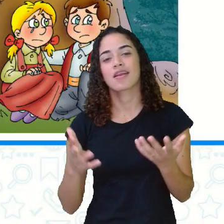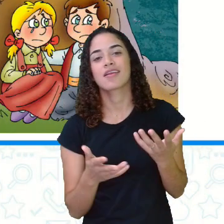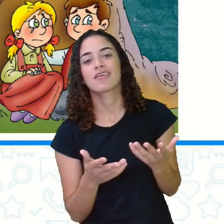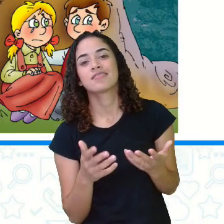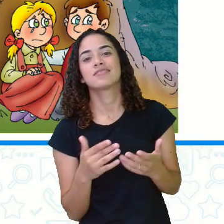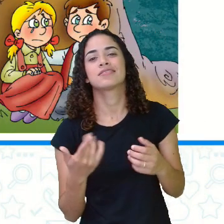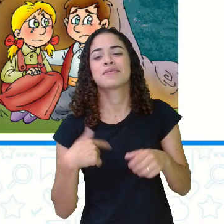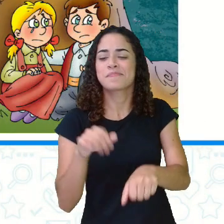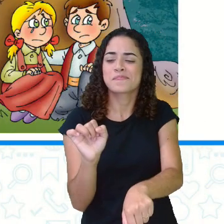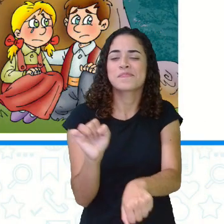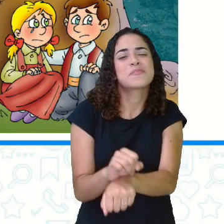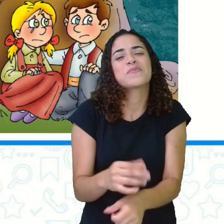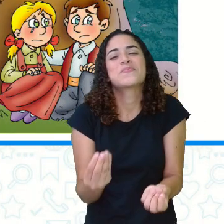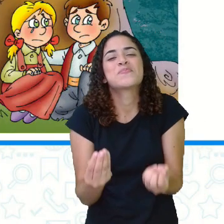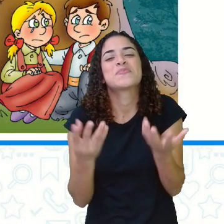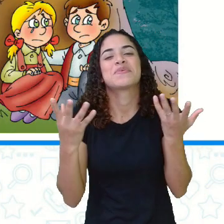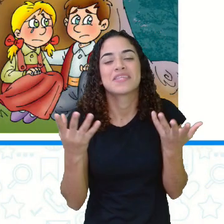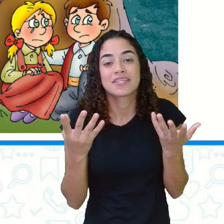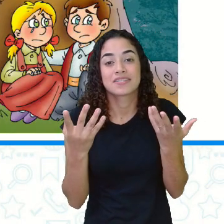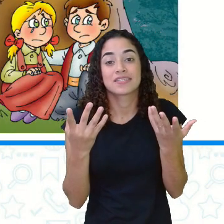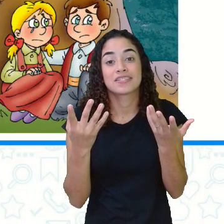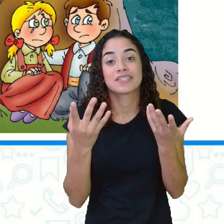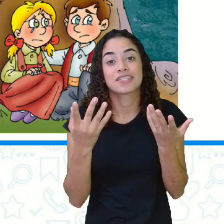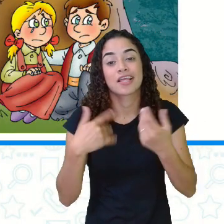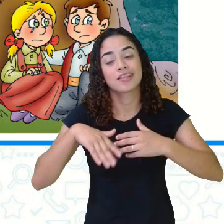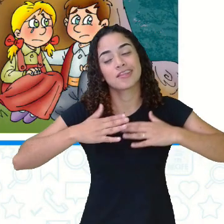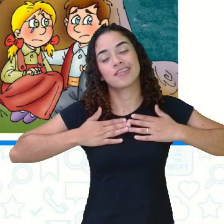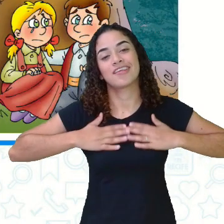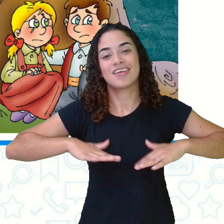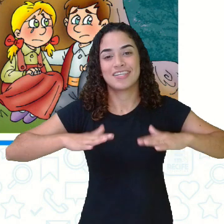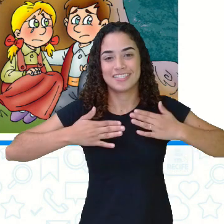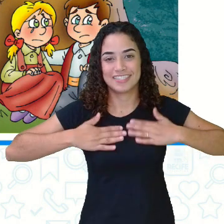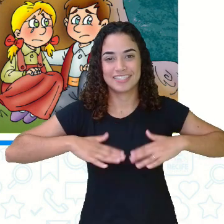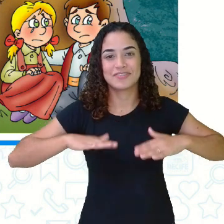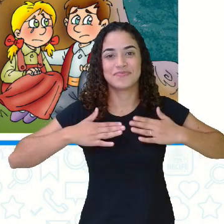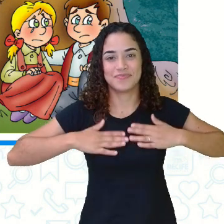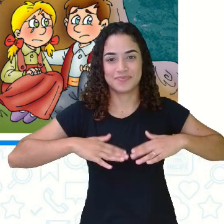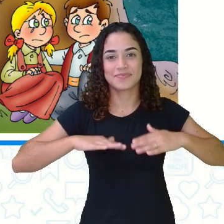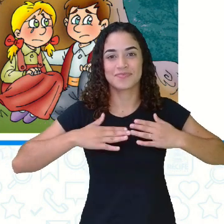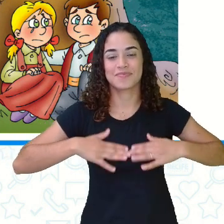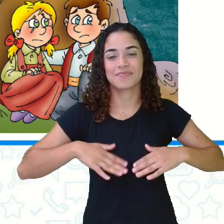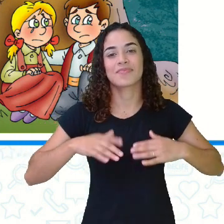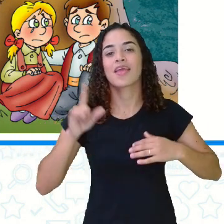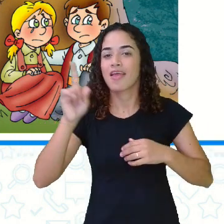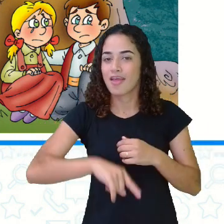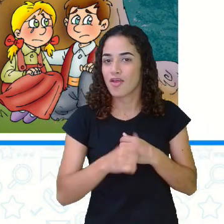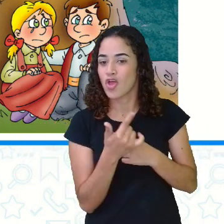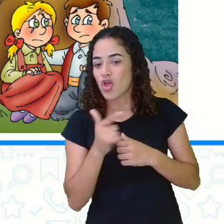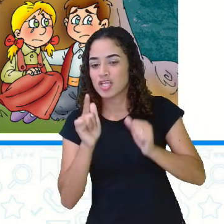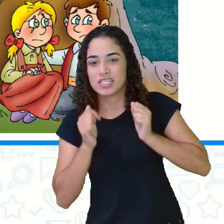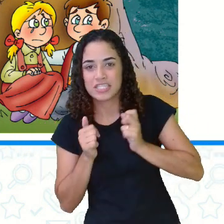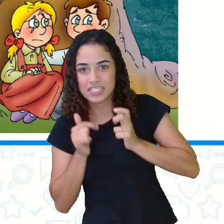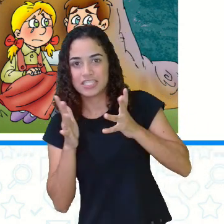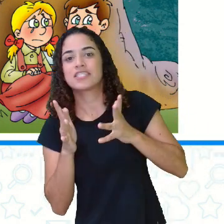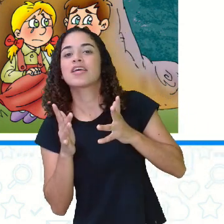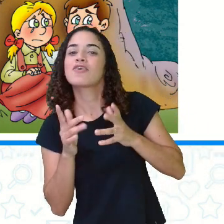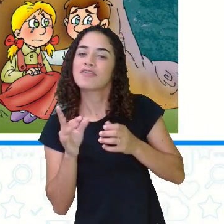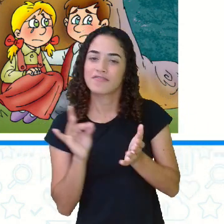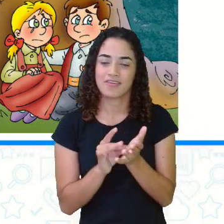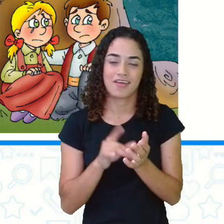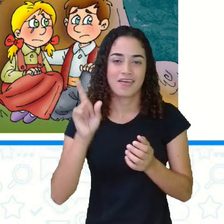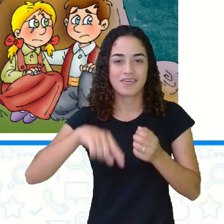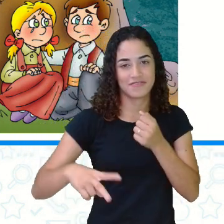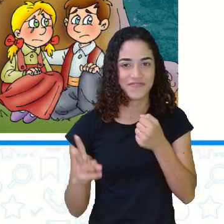para que eles pararam? Para descansar. Descansar, outra ação. Outro verbo.